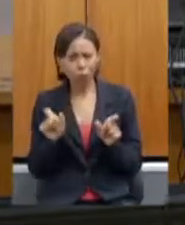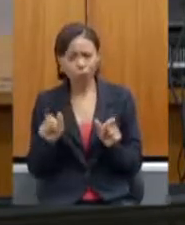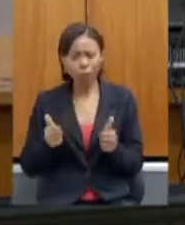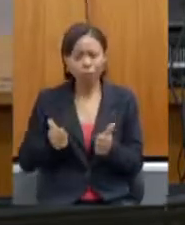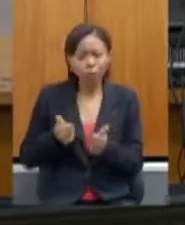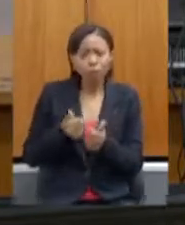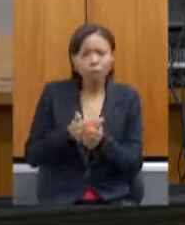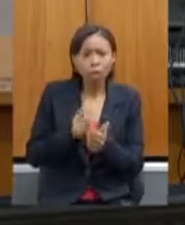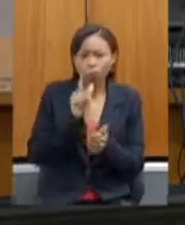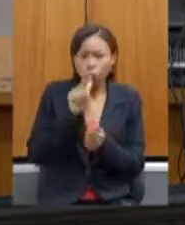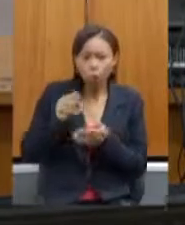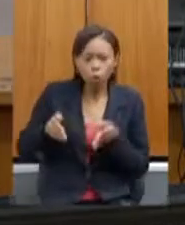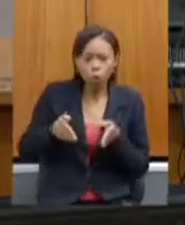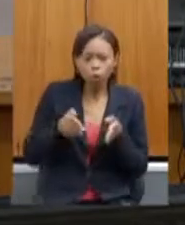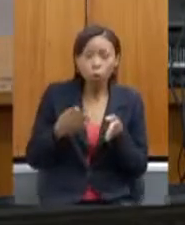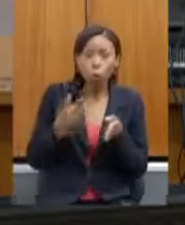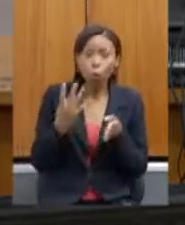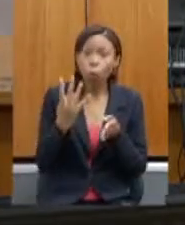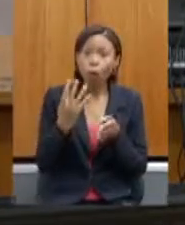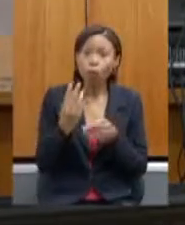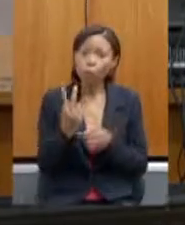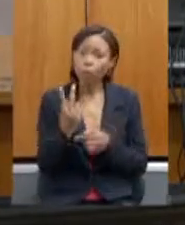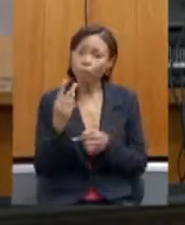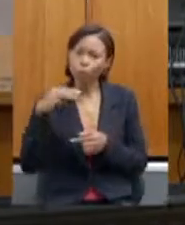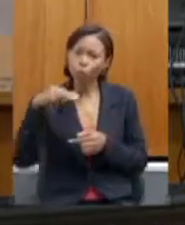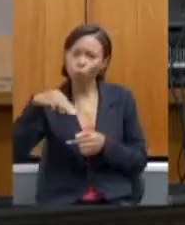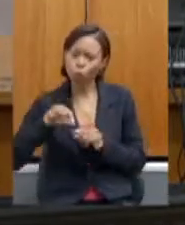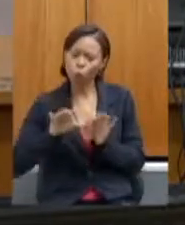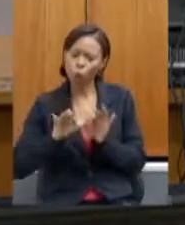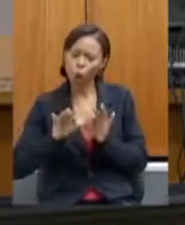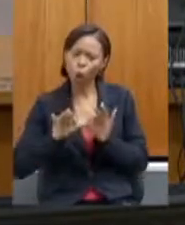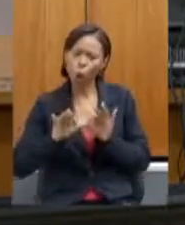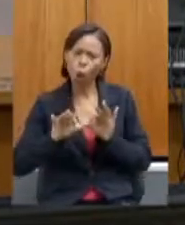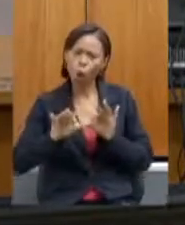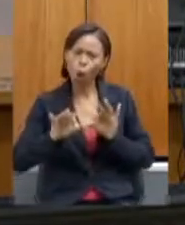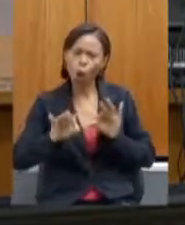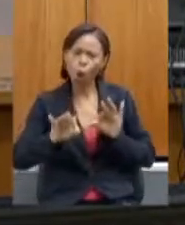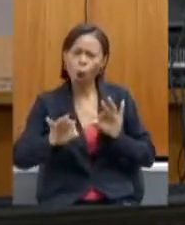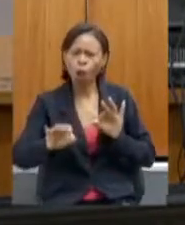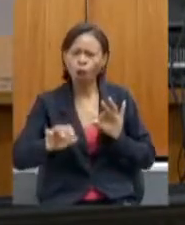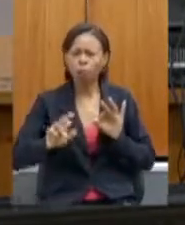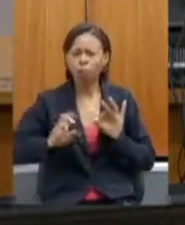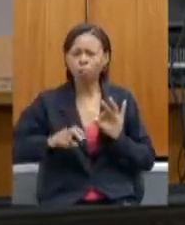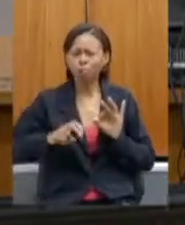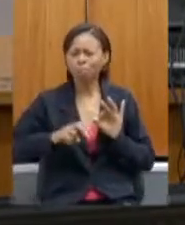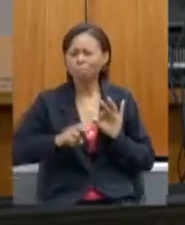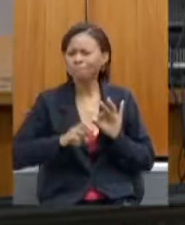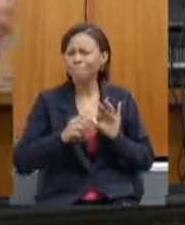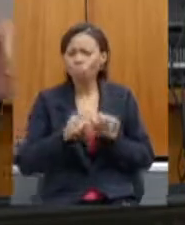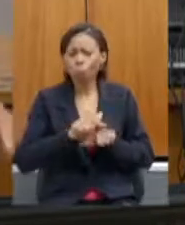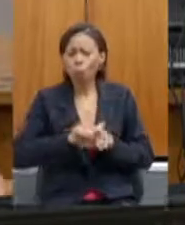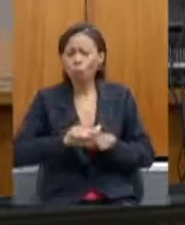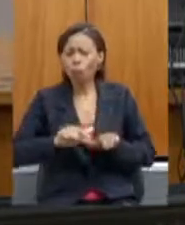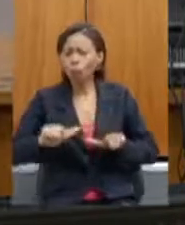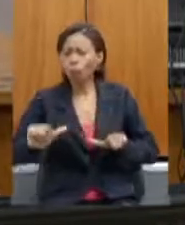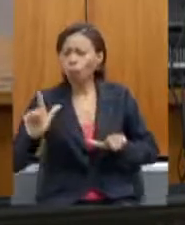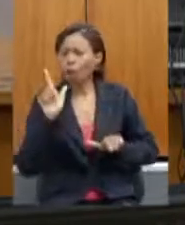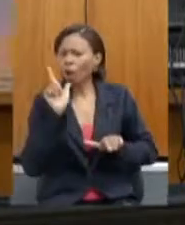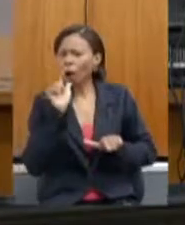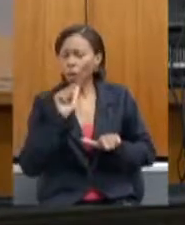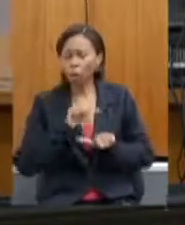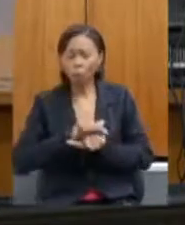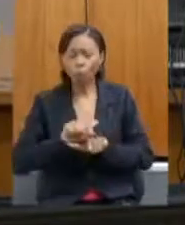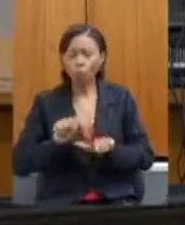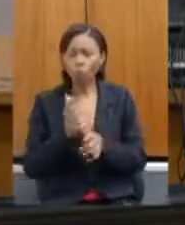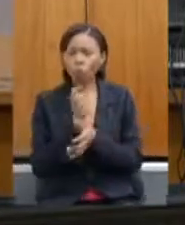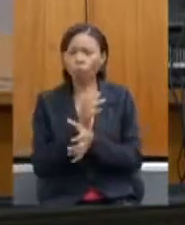quatro quilômetros e não terem água. São muitas comunidades assim. É triste a gente ver rios, eu destaco